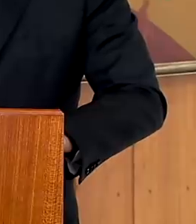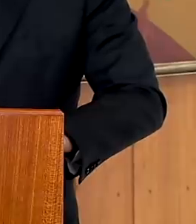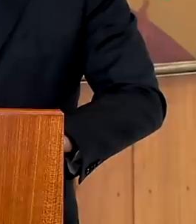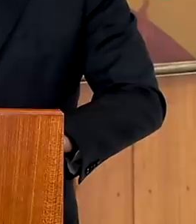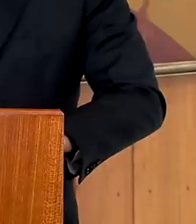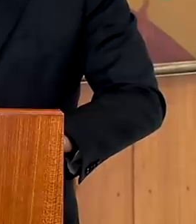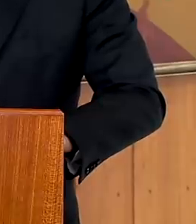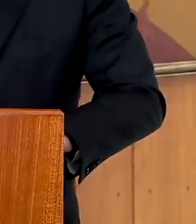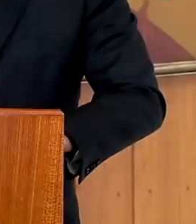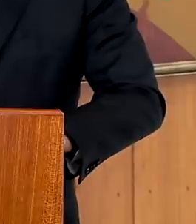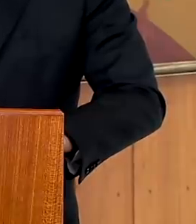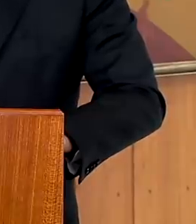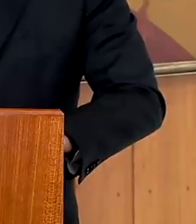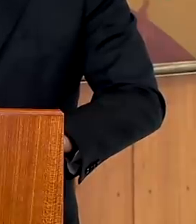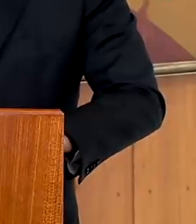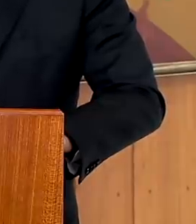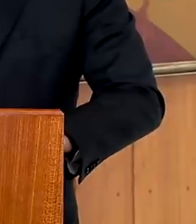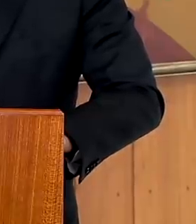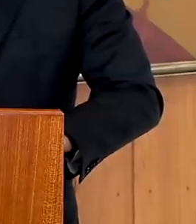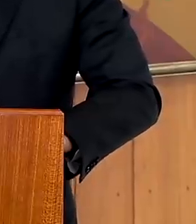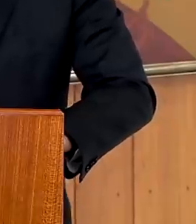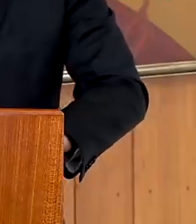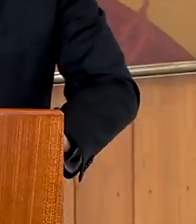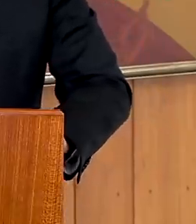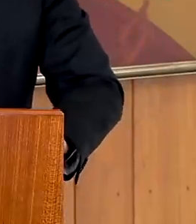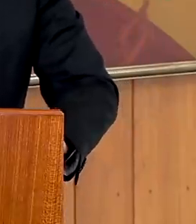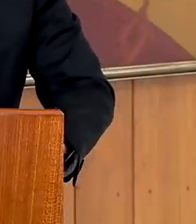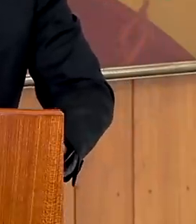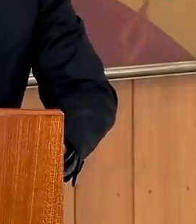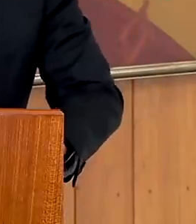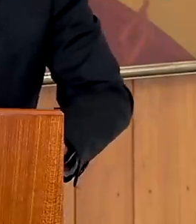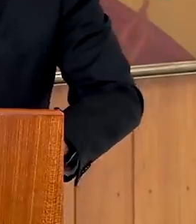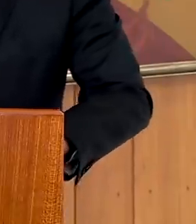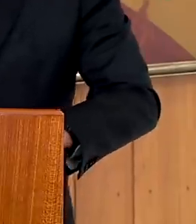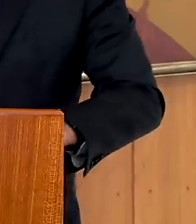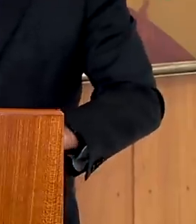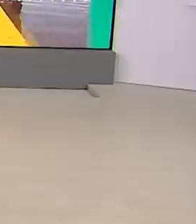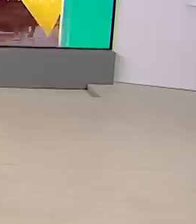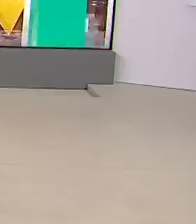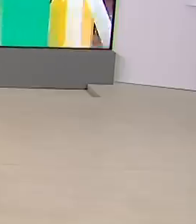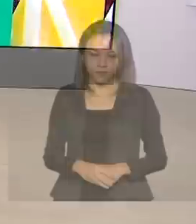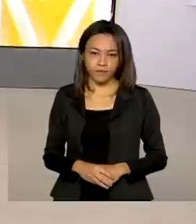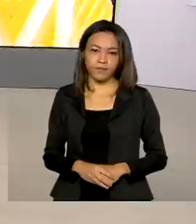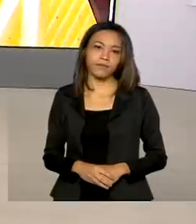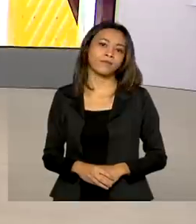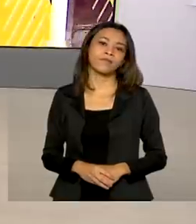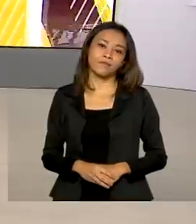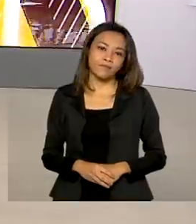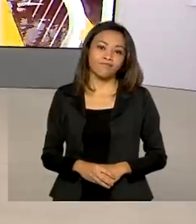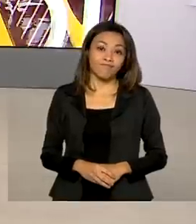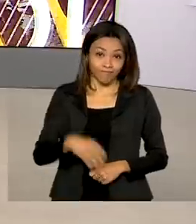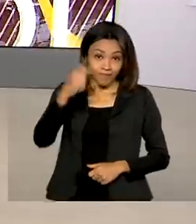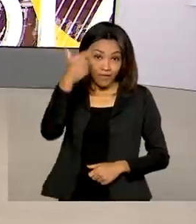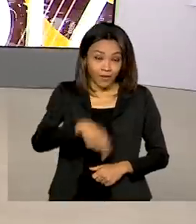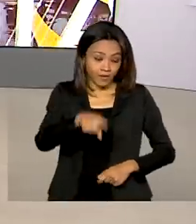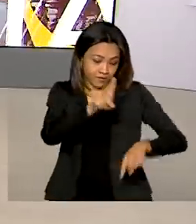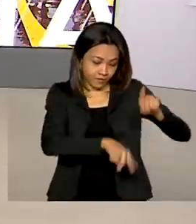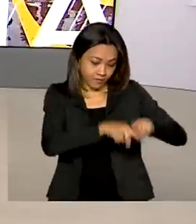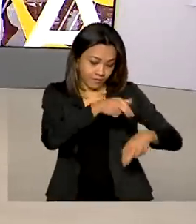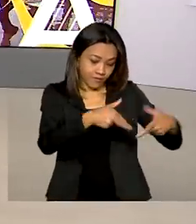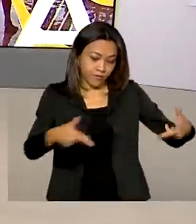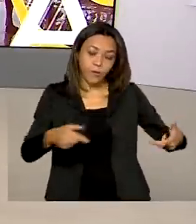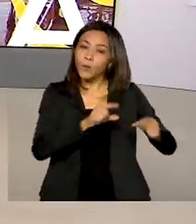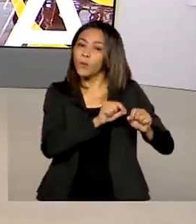a estar conosco, em especial nos momentos difíceis. Mais equipamentos para o